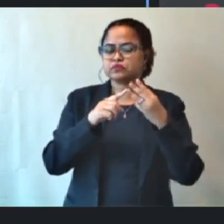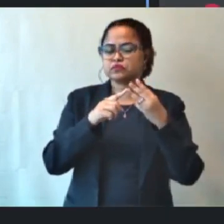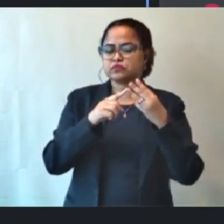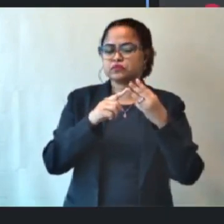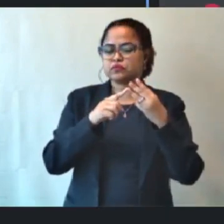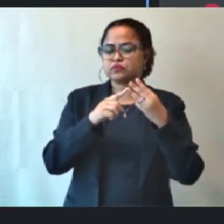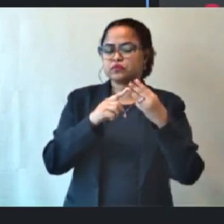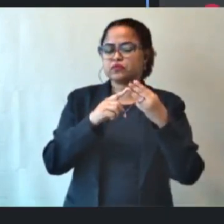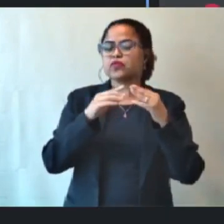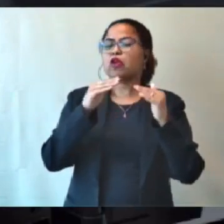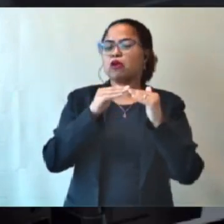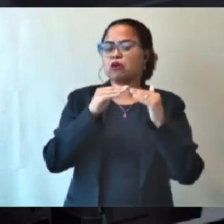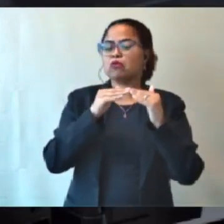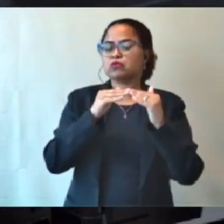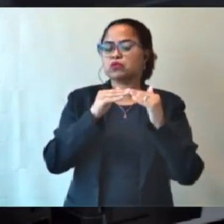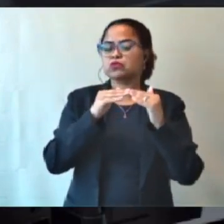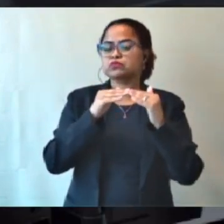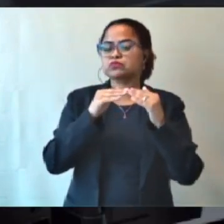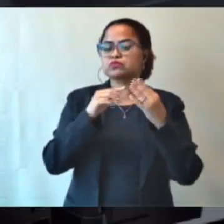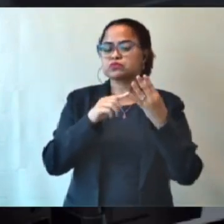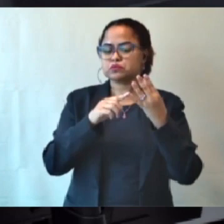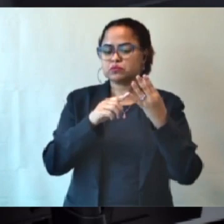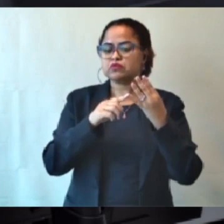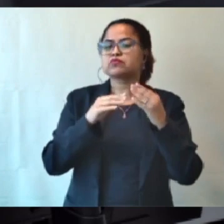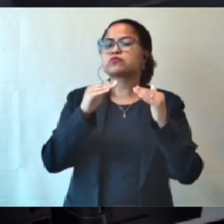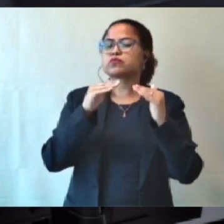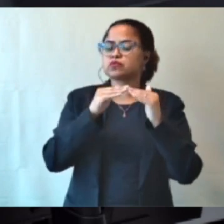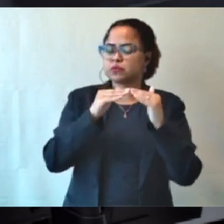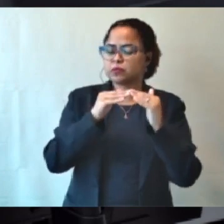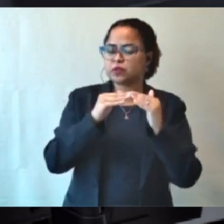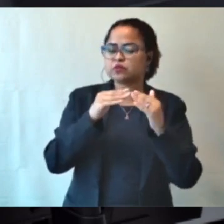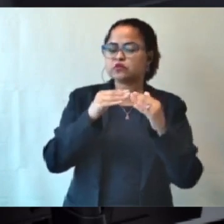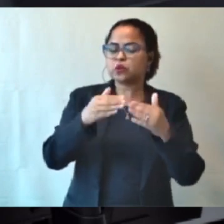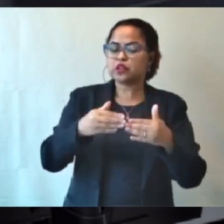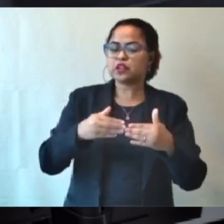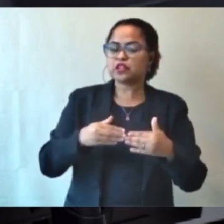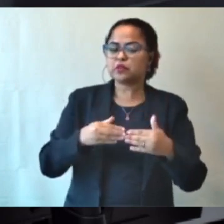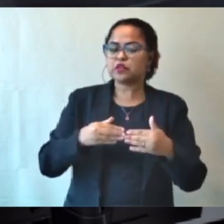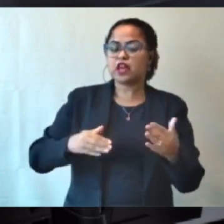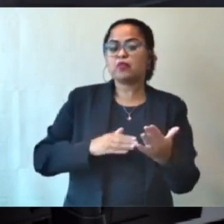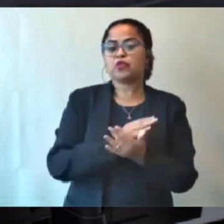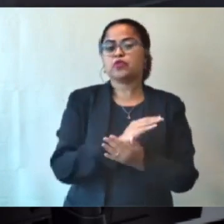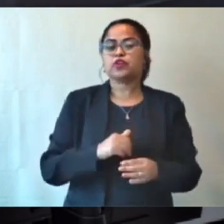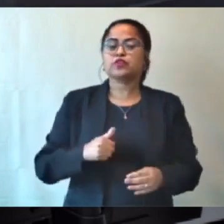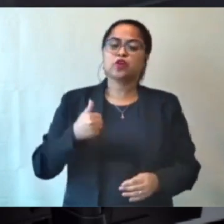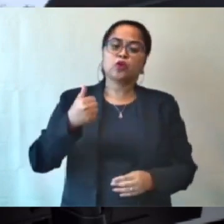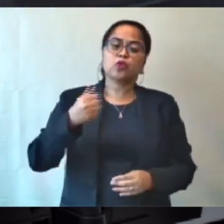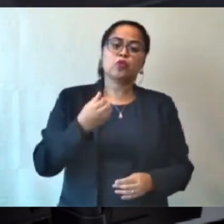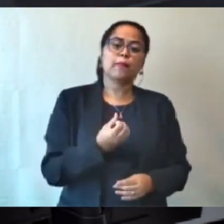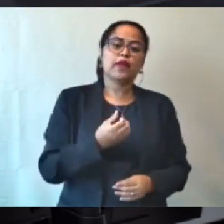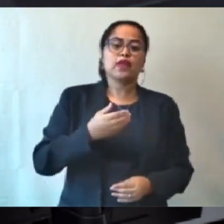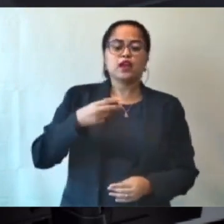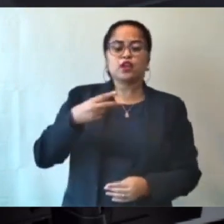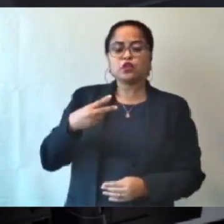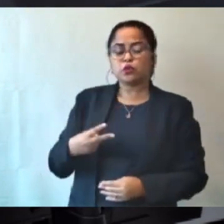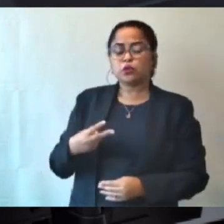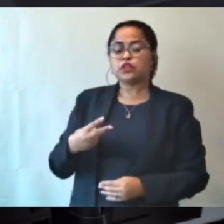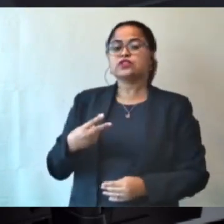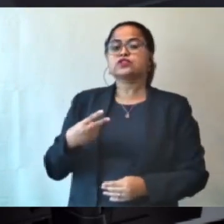Eu também voto com requerimento. Eu também voto de acordo com o requerimento. Fica aprovado, então, requerimento 162 de 2024.